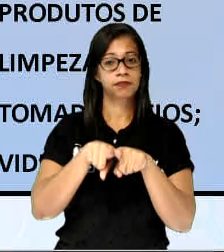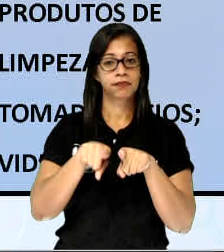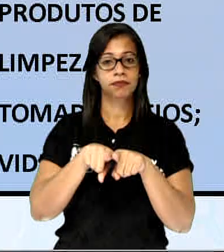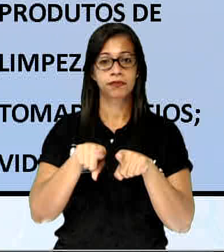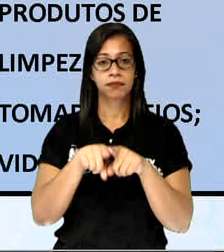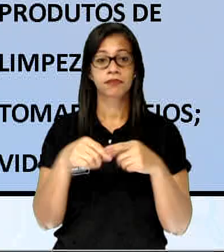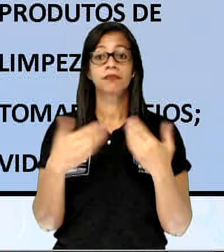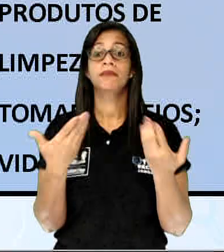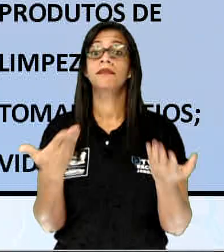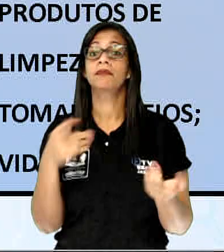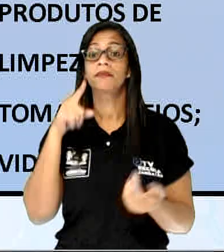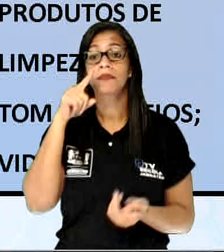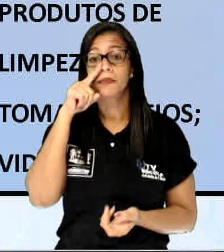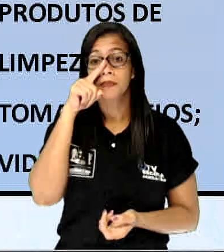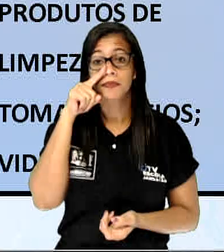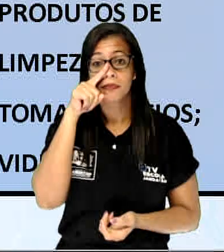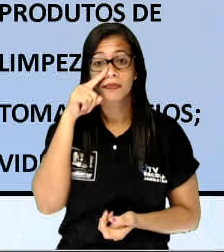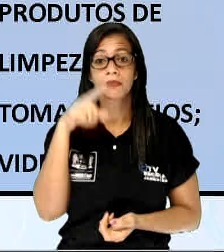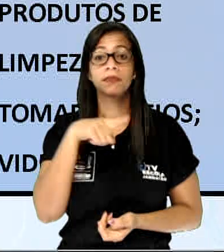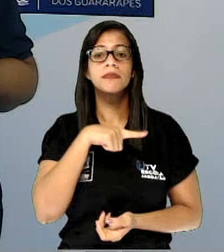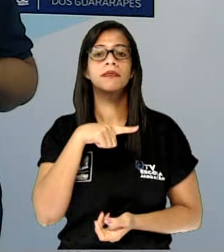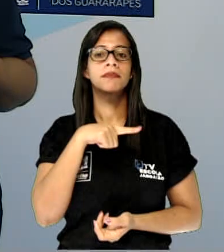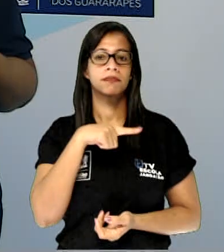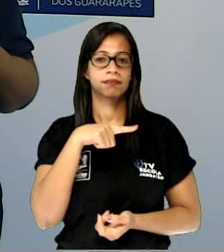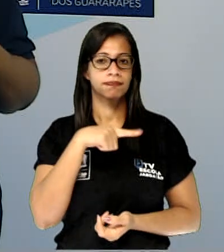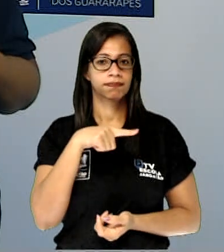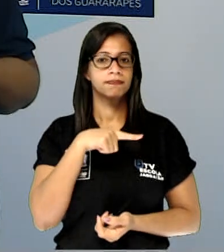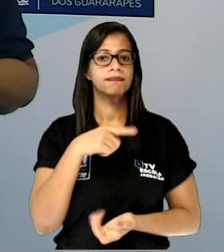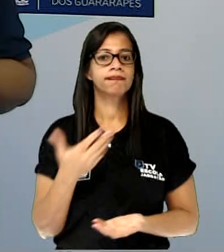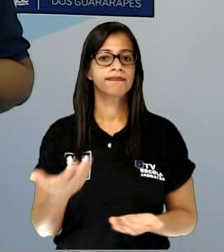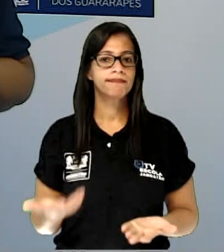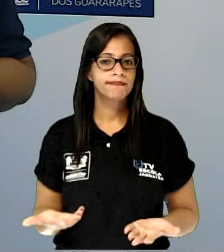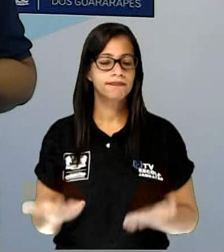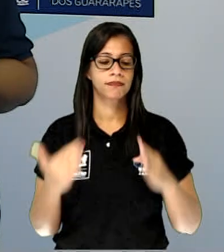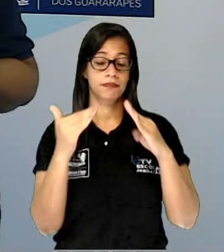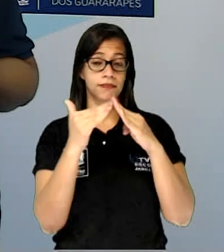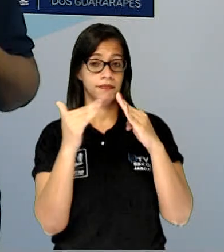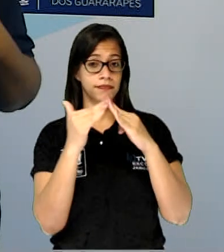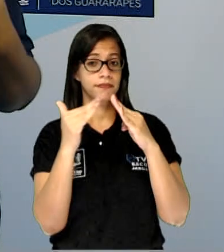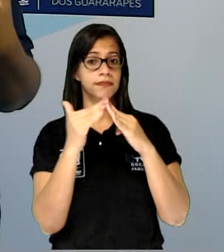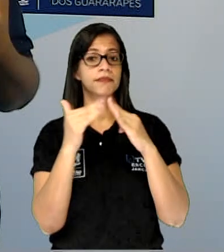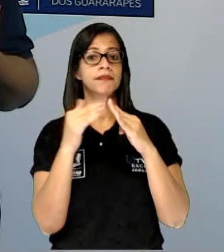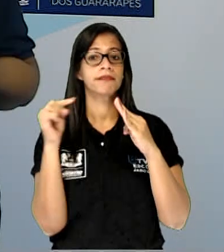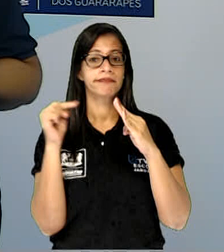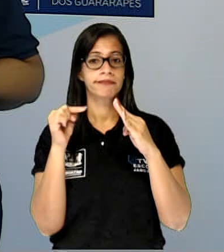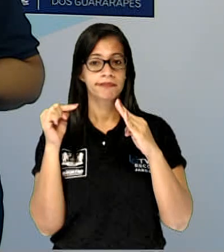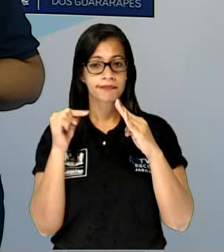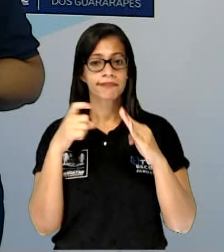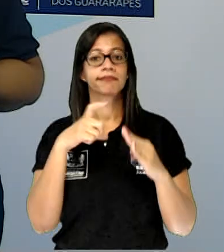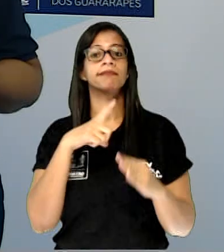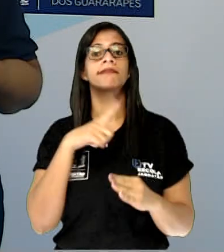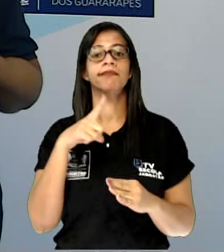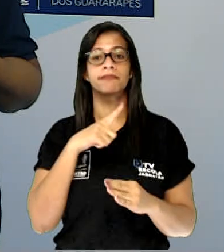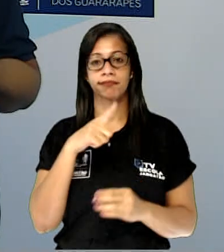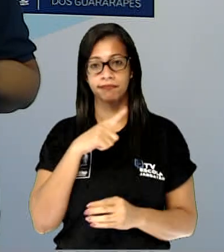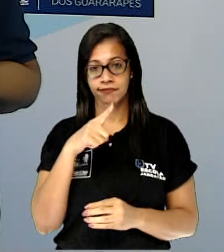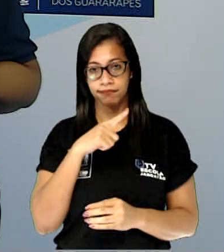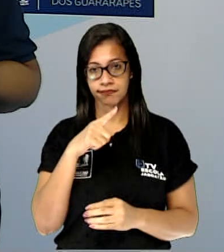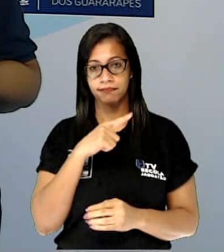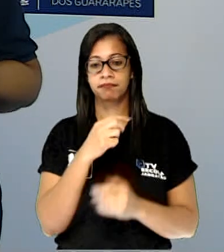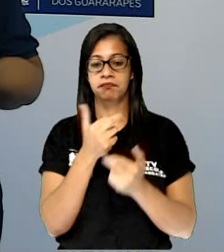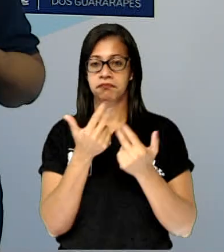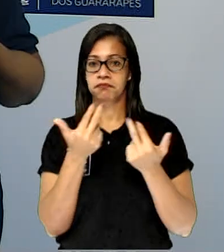observar? Na nossa casa, existem alguns objetos e alguns